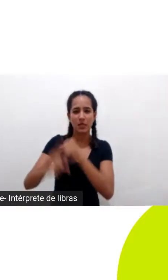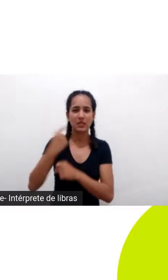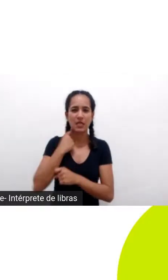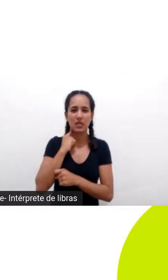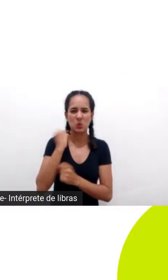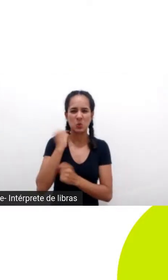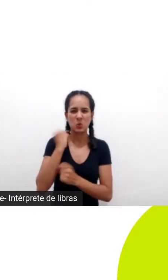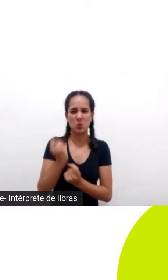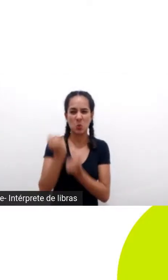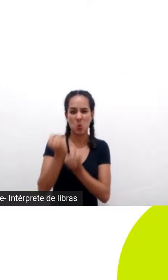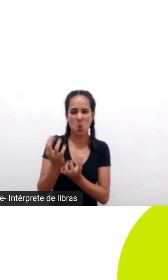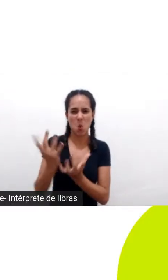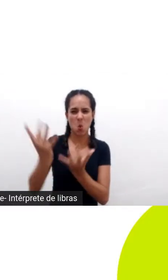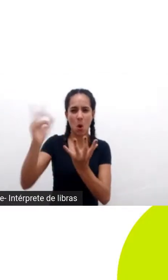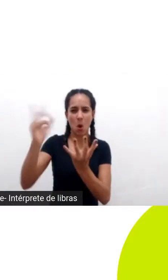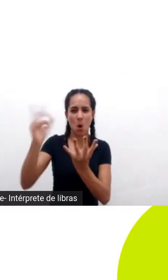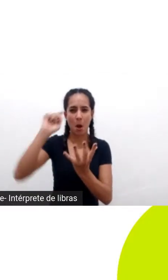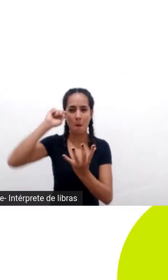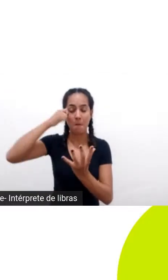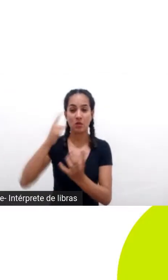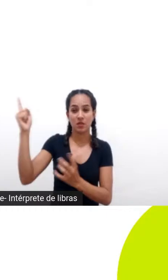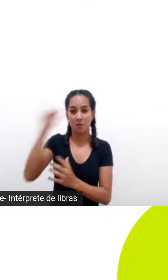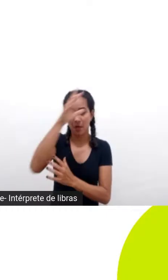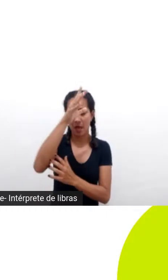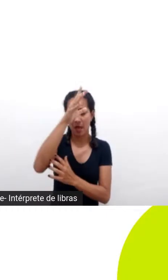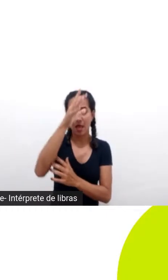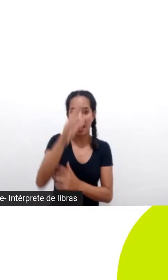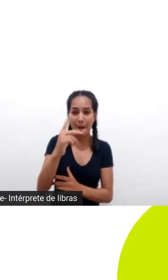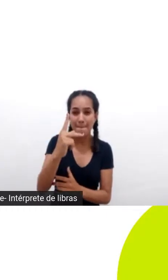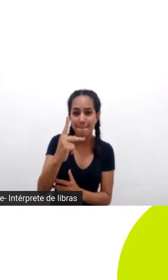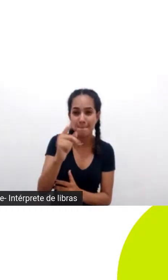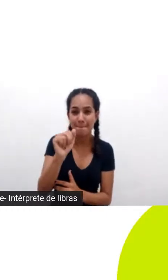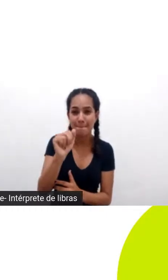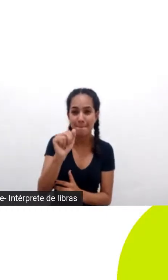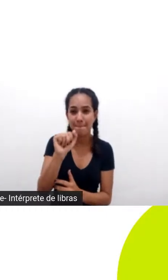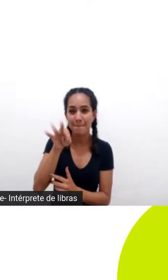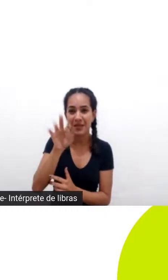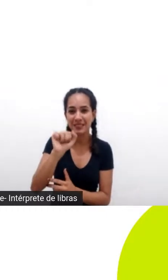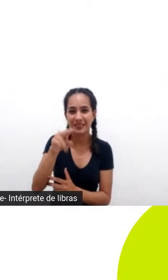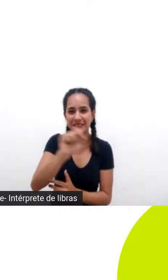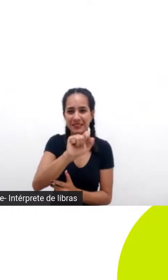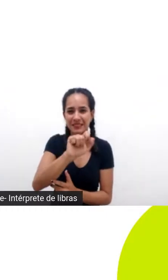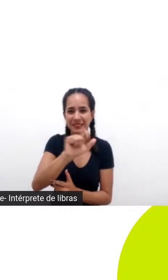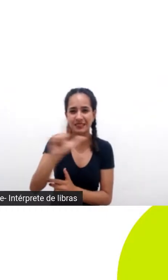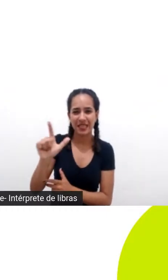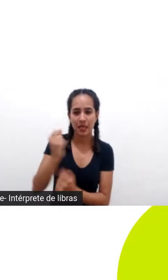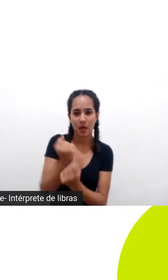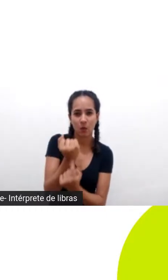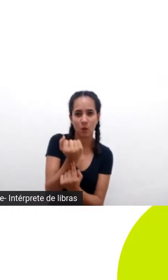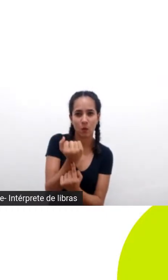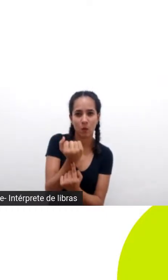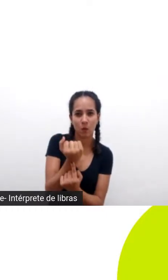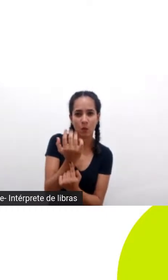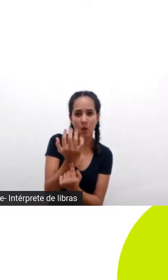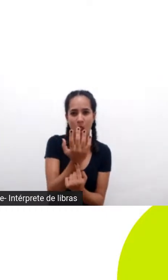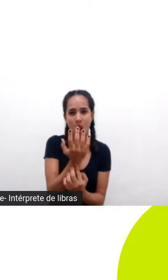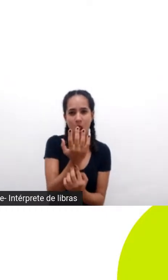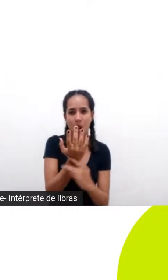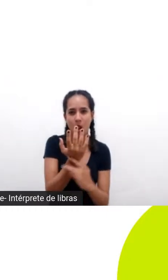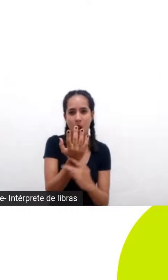ardeu em chamas isso mesmo o Pantanal que é a maior planície alagável que é pura água ardeu em chamas há pouco mais de alguns meses